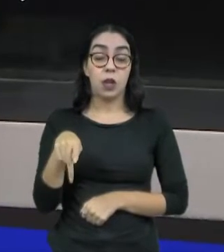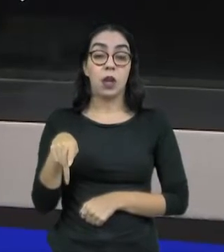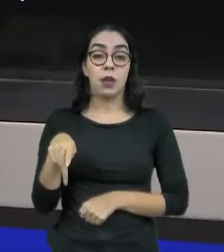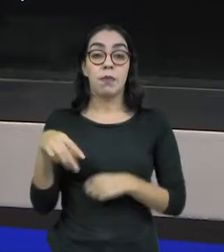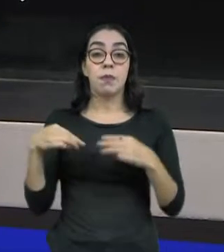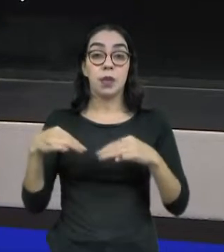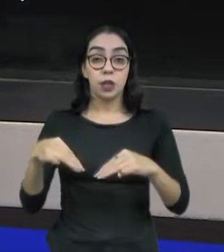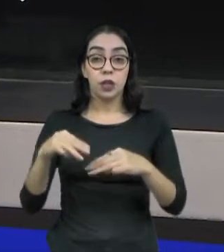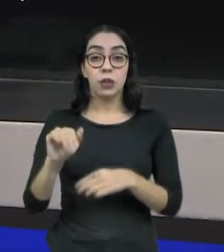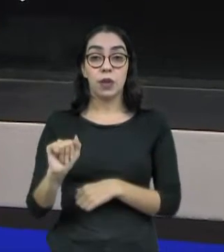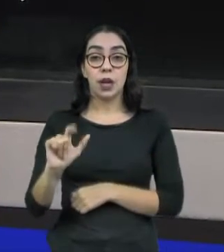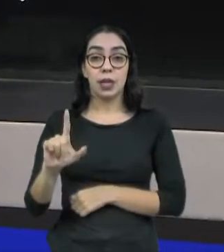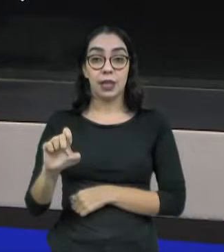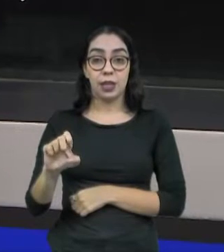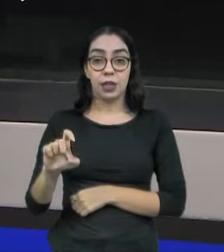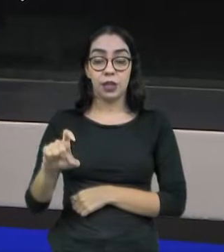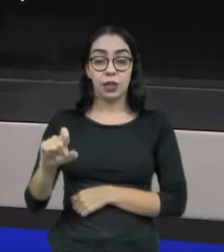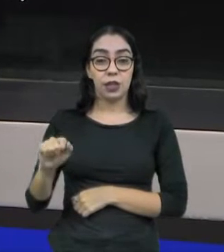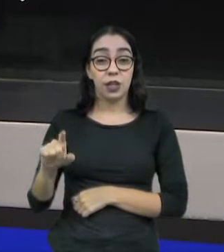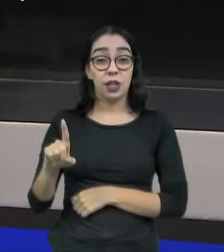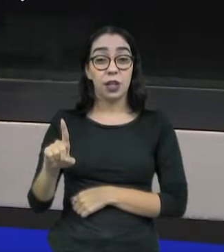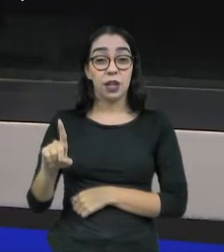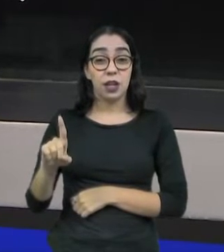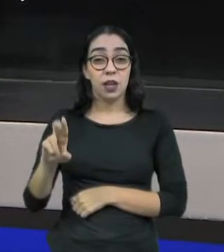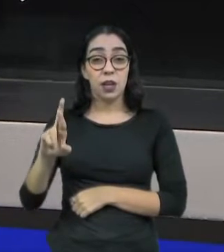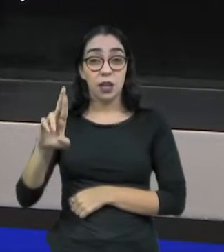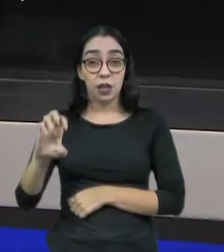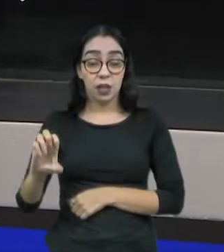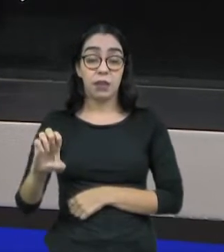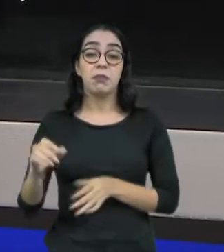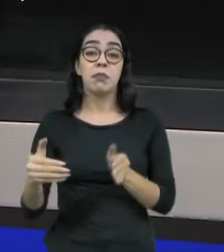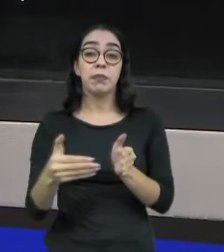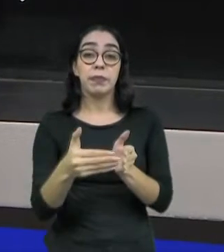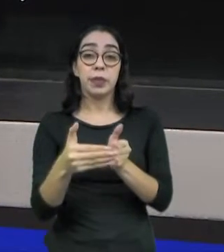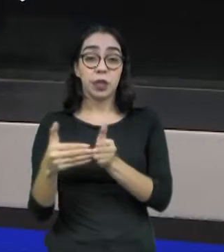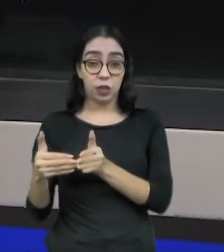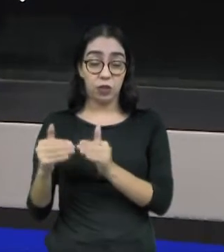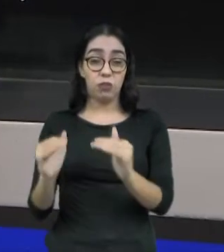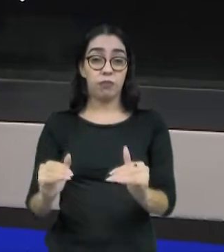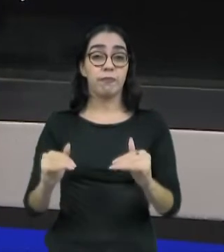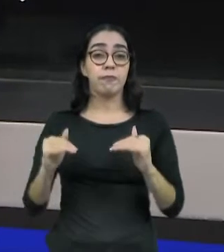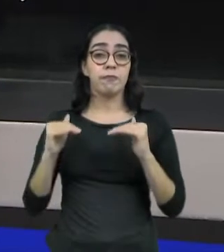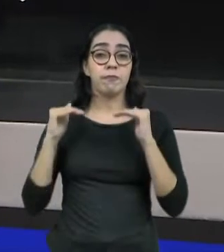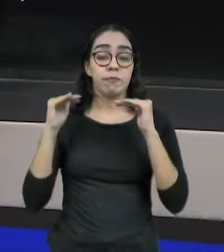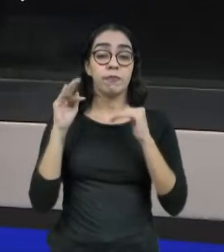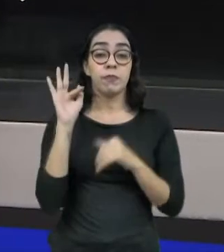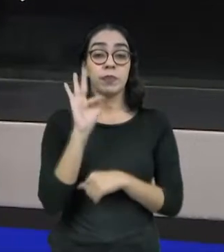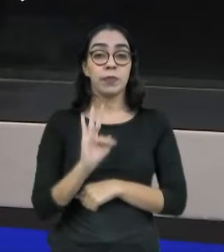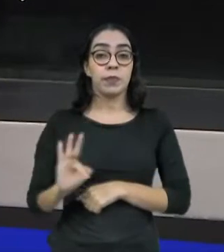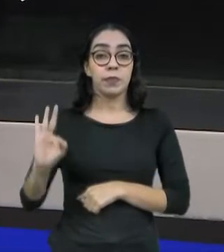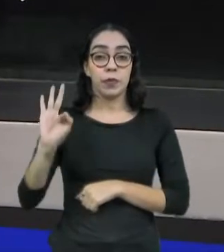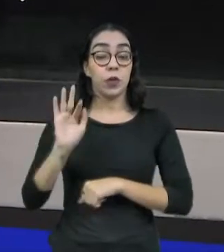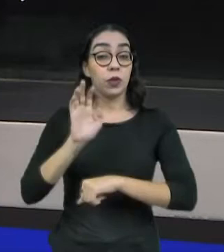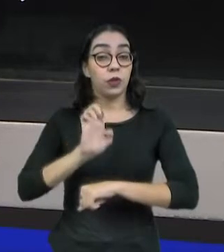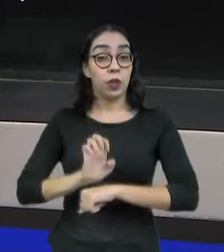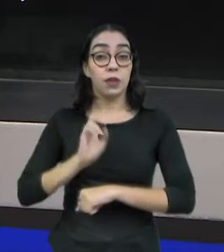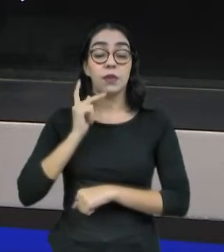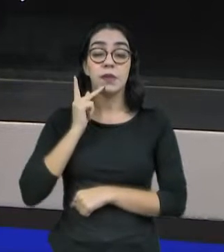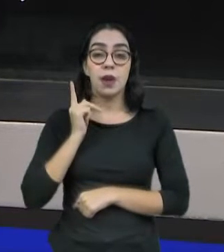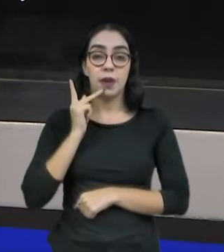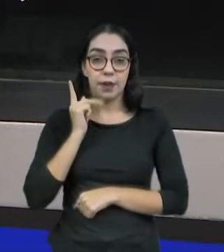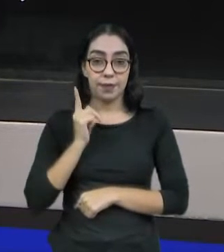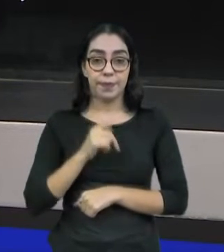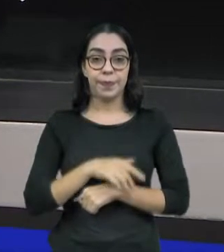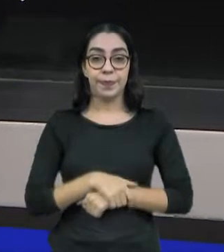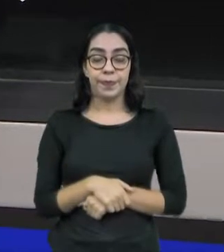Moraes, deferiu o pedido de Força Federal por parte do Tribunal Regional Eleitoral do Ceará para o segundo turno das eleições.